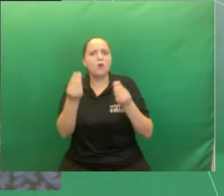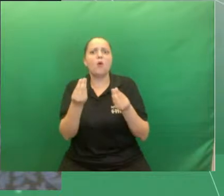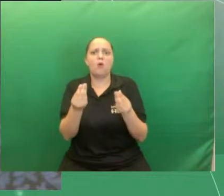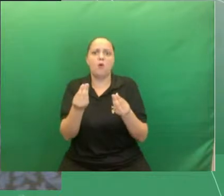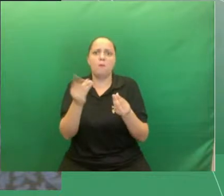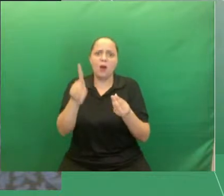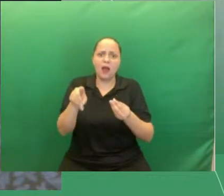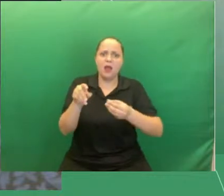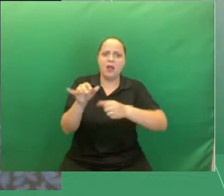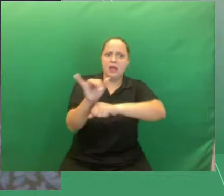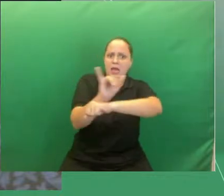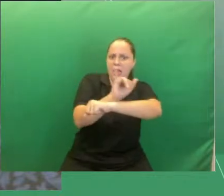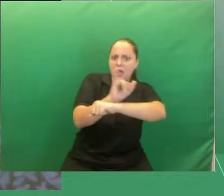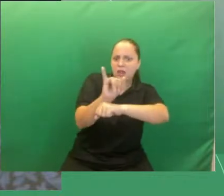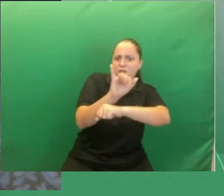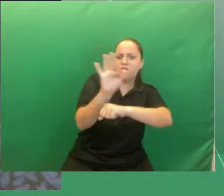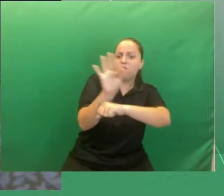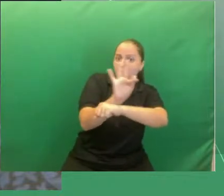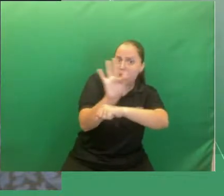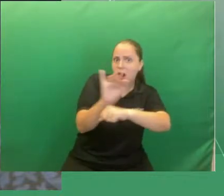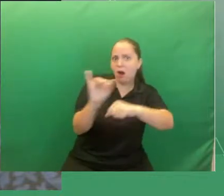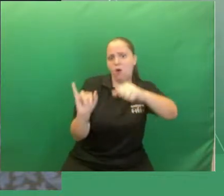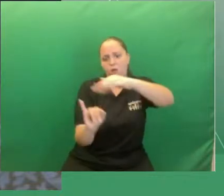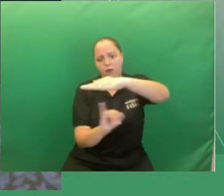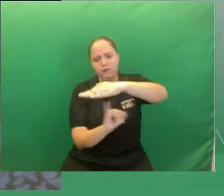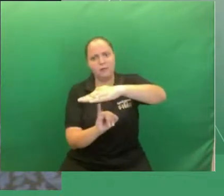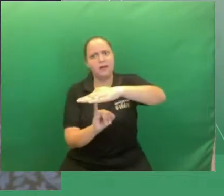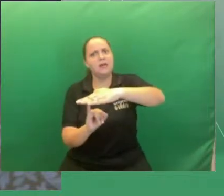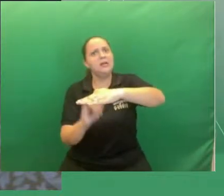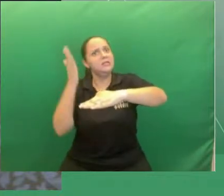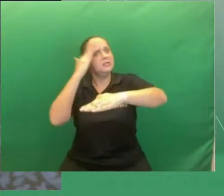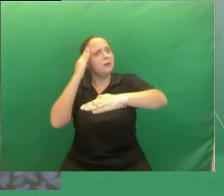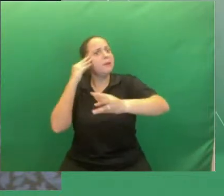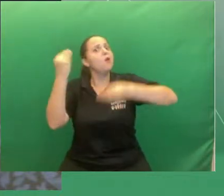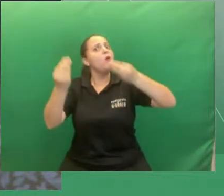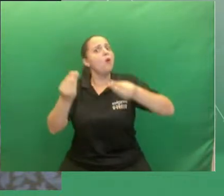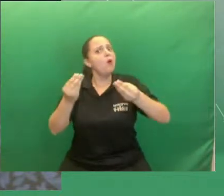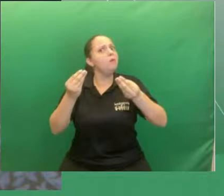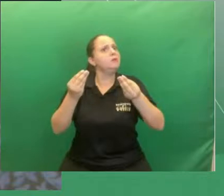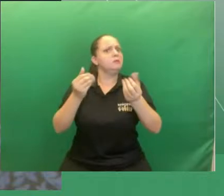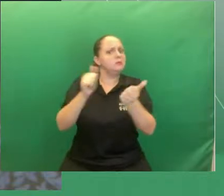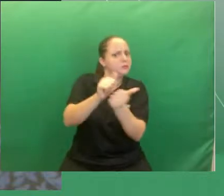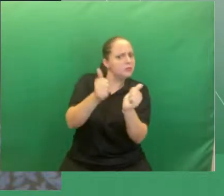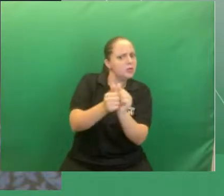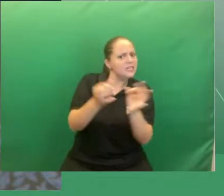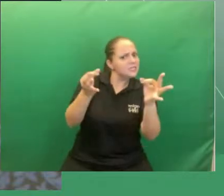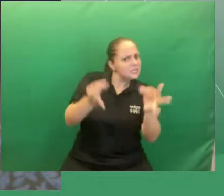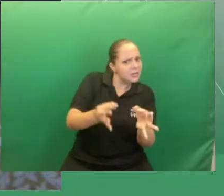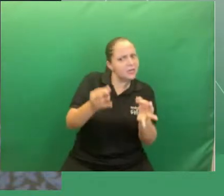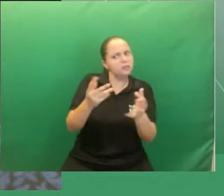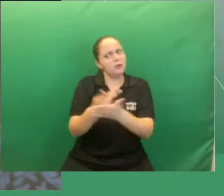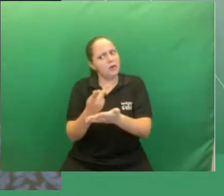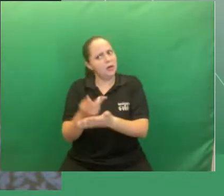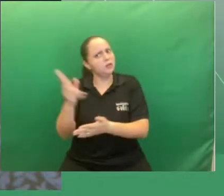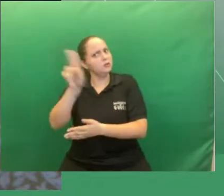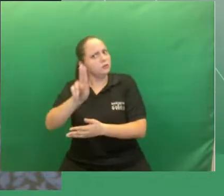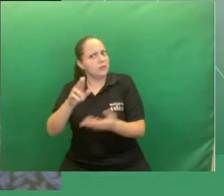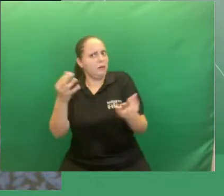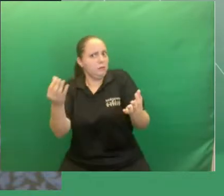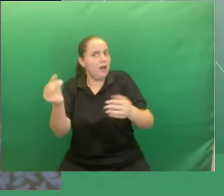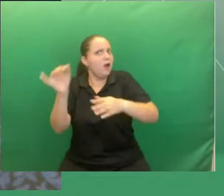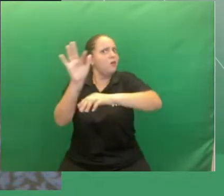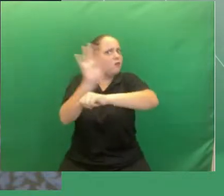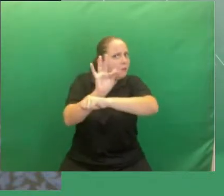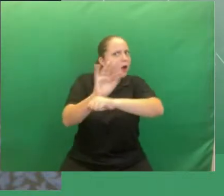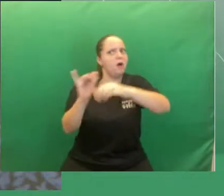e com isso saber o momento adequado de usá-las com a possibilidade de reconhecer a diversidade linguística e